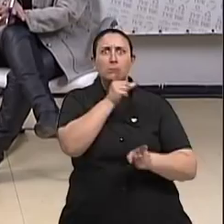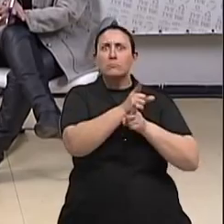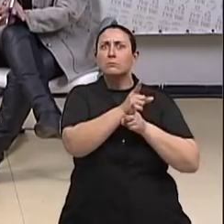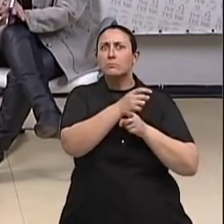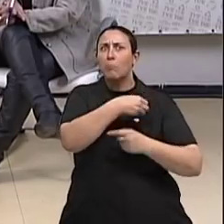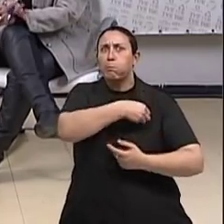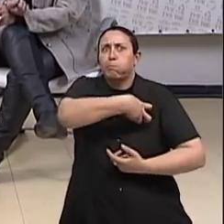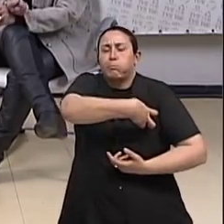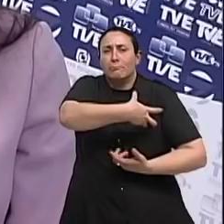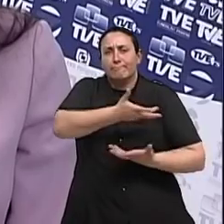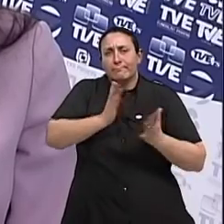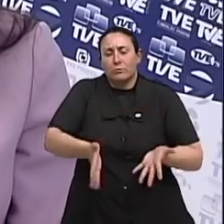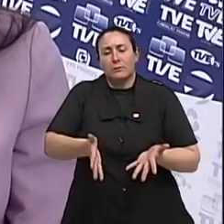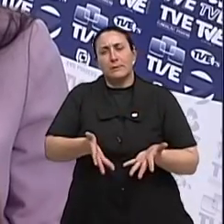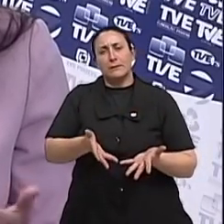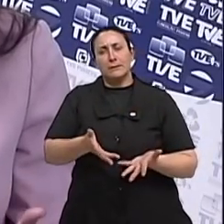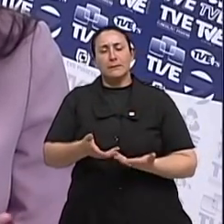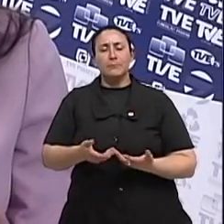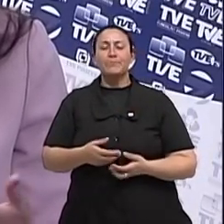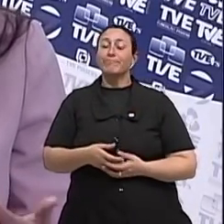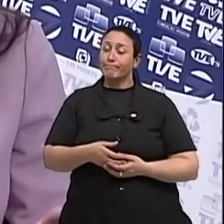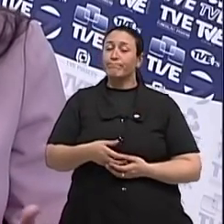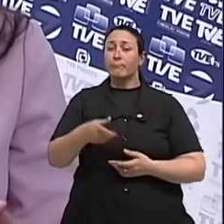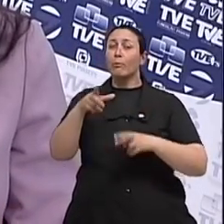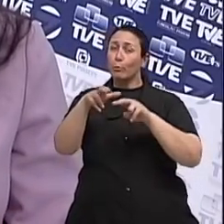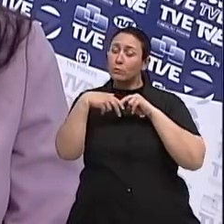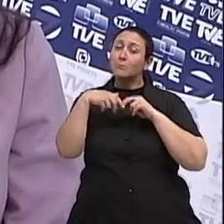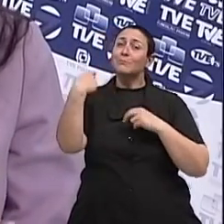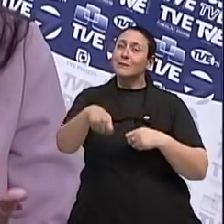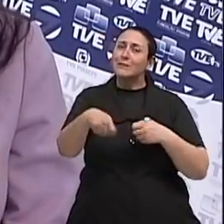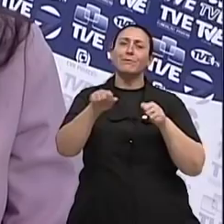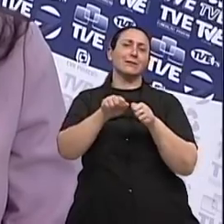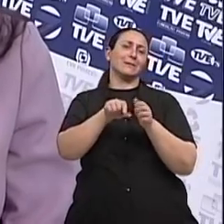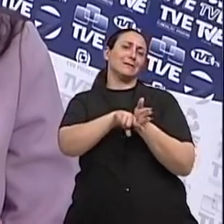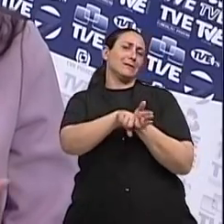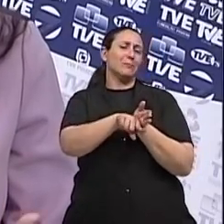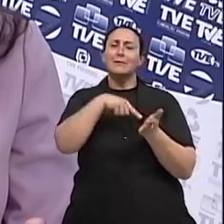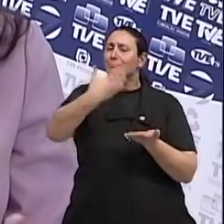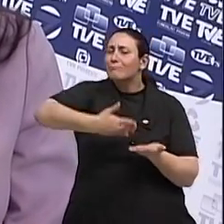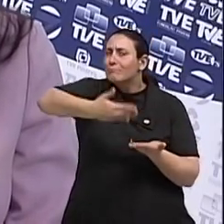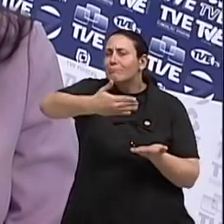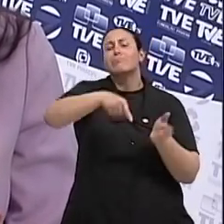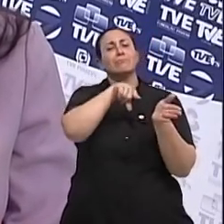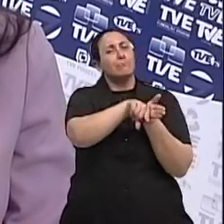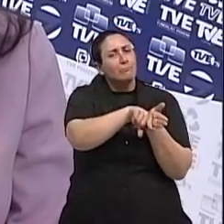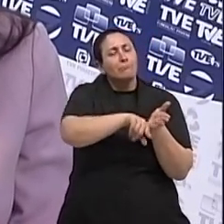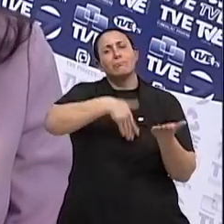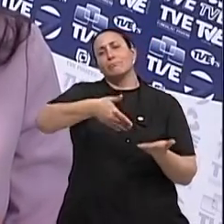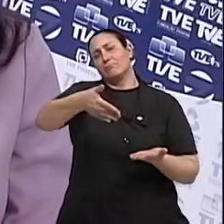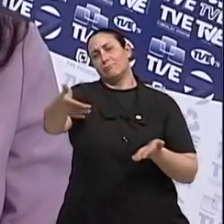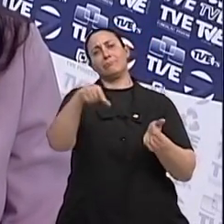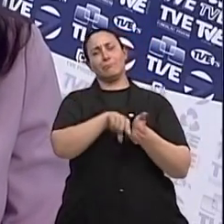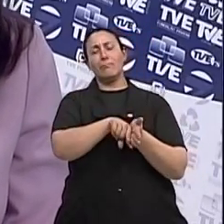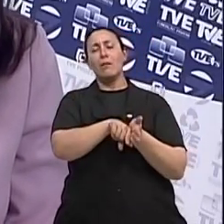É, é por isso que nós precisamos fazer esses exames periódicos, para que não chegue